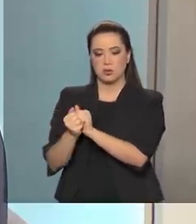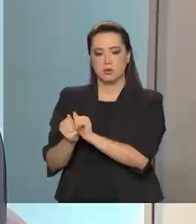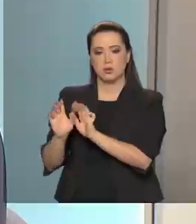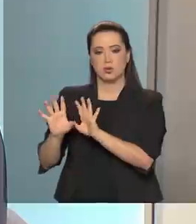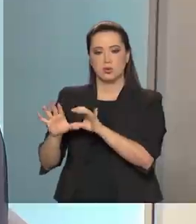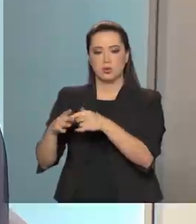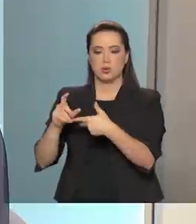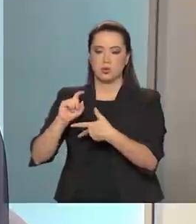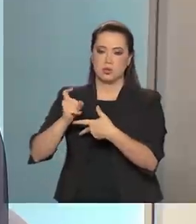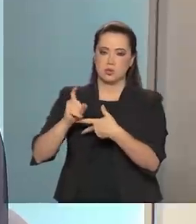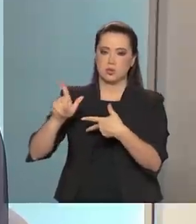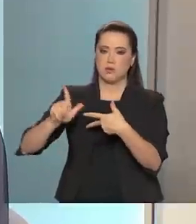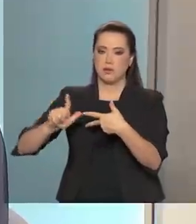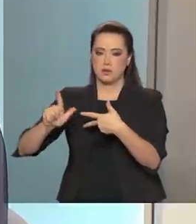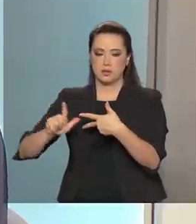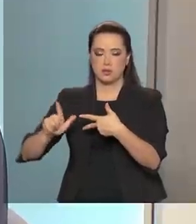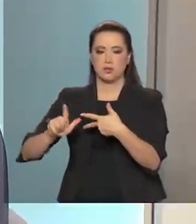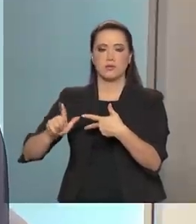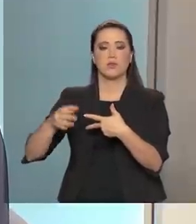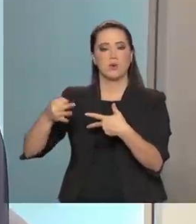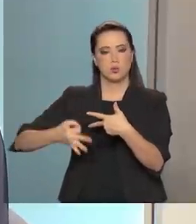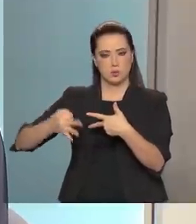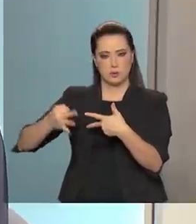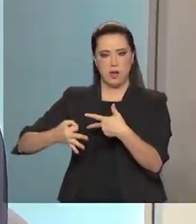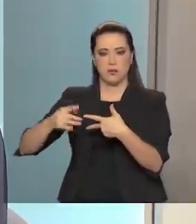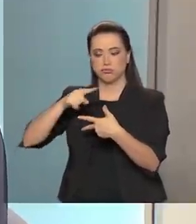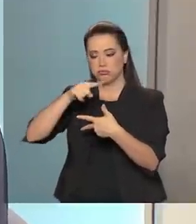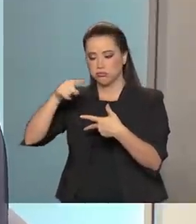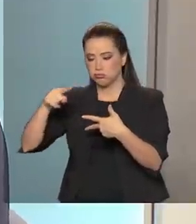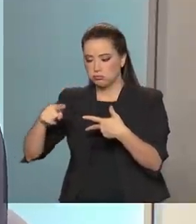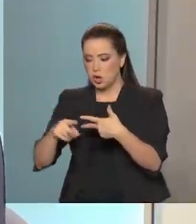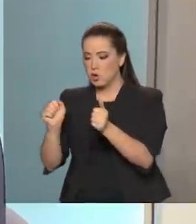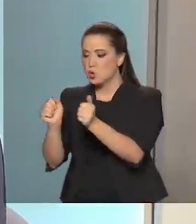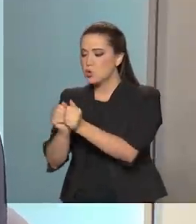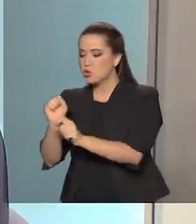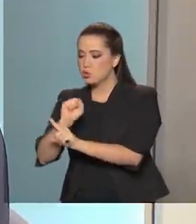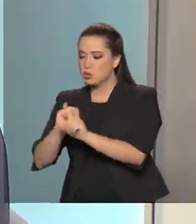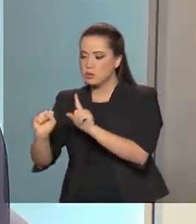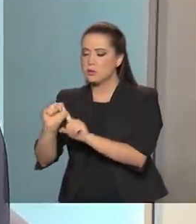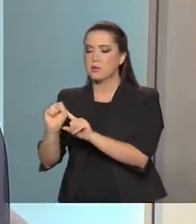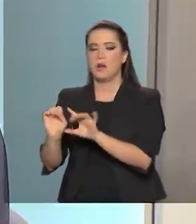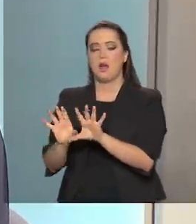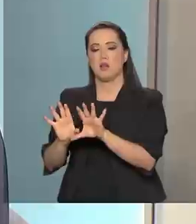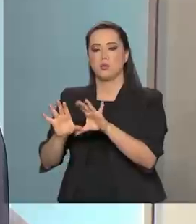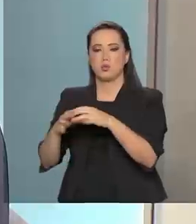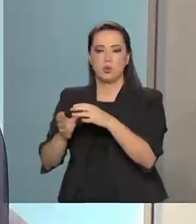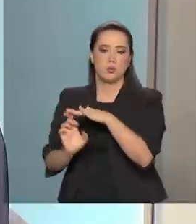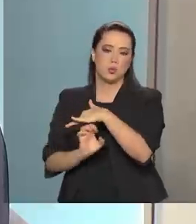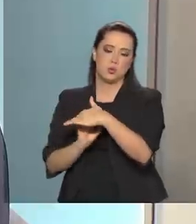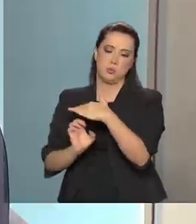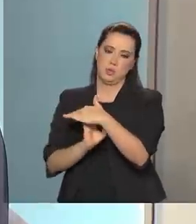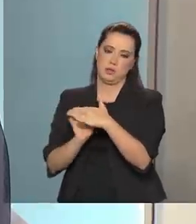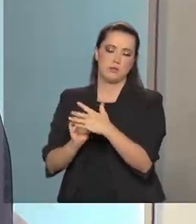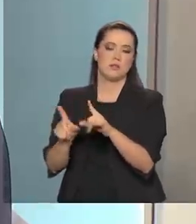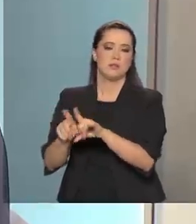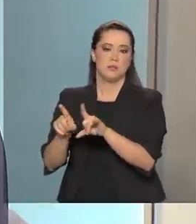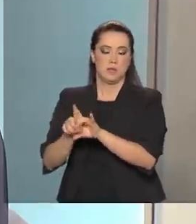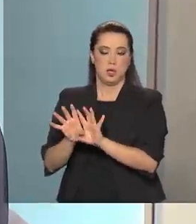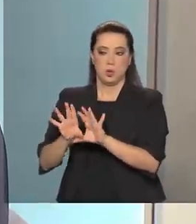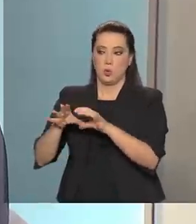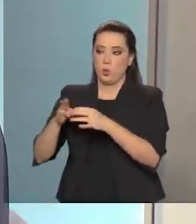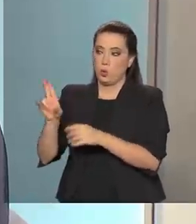Executivo, o Poder Legislativo, o Judiciário, representantes de várias empresas do meio